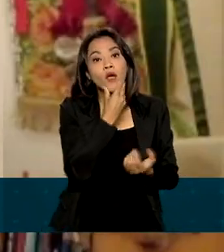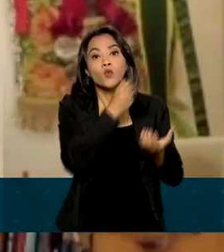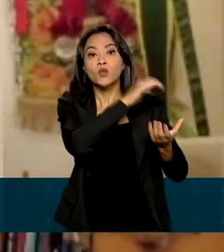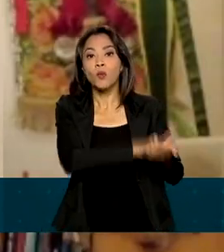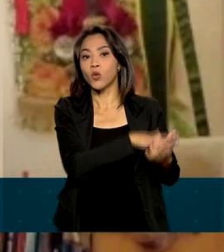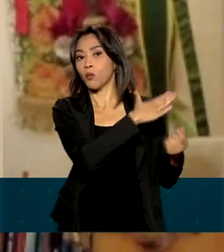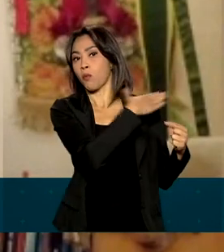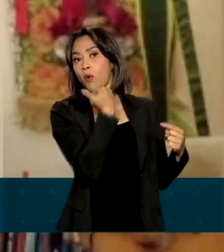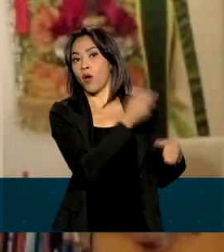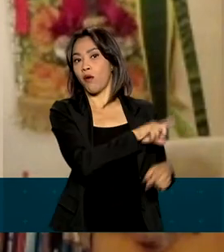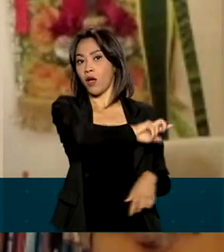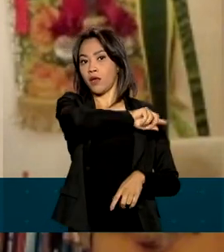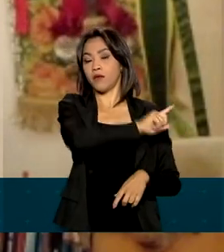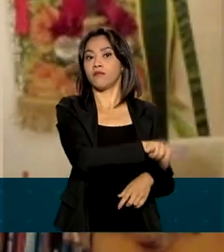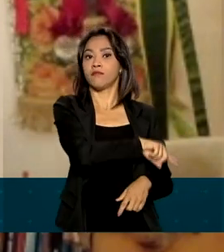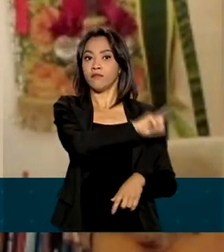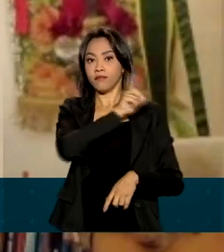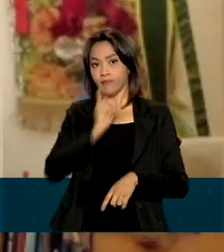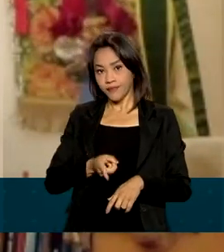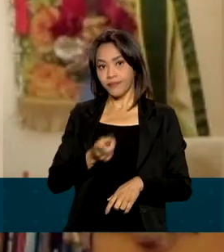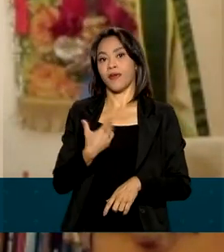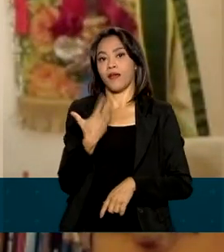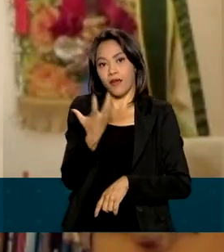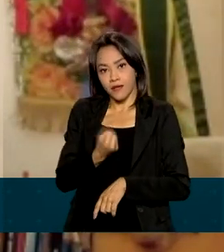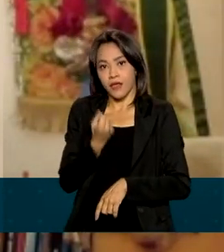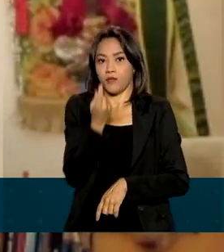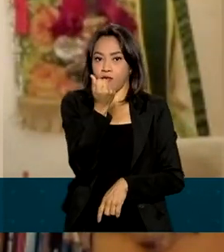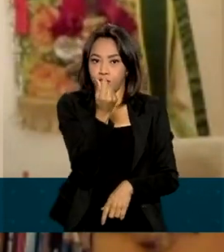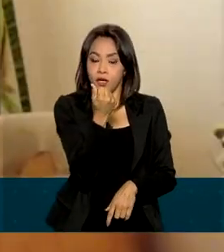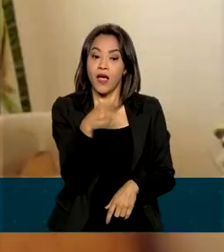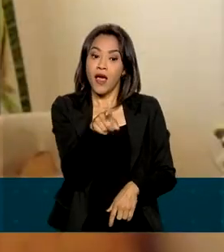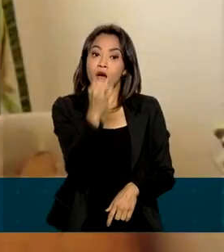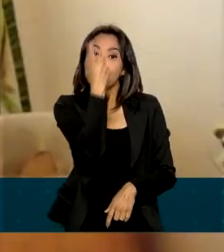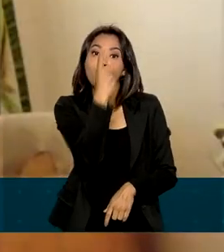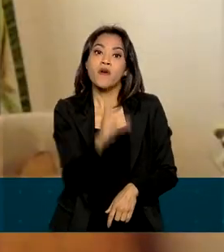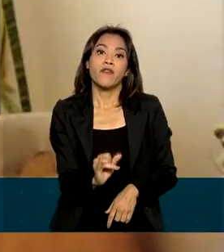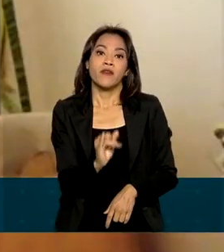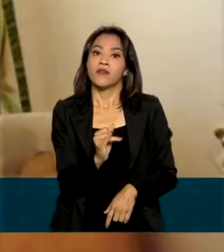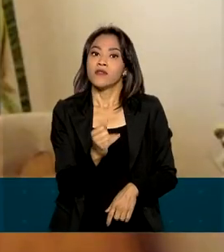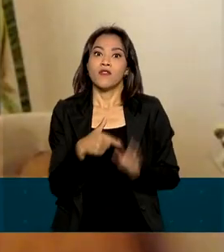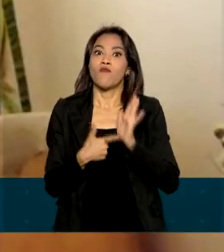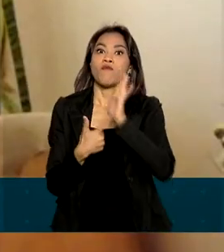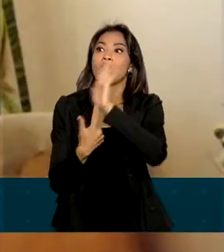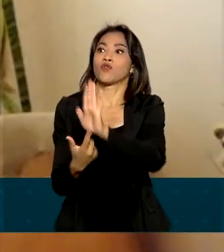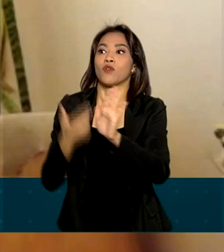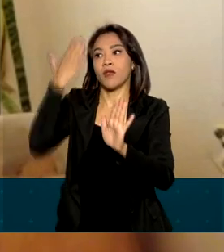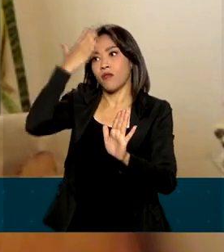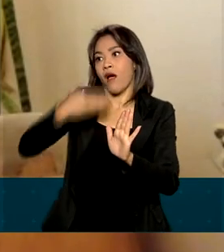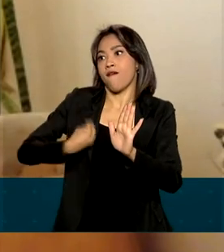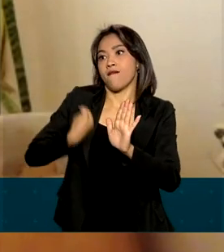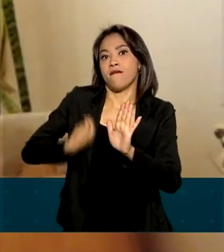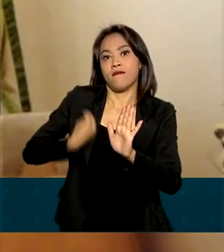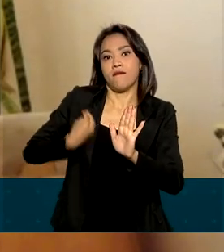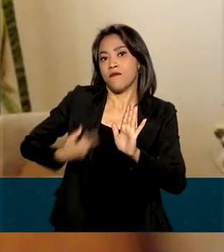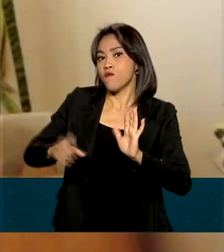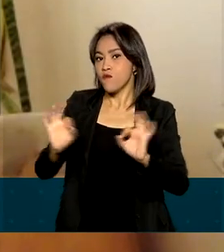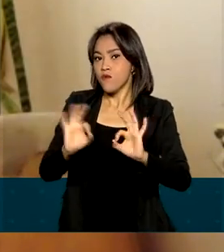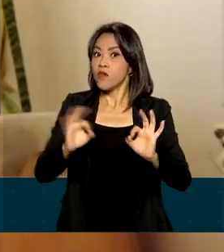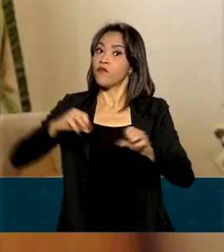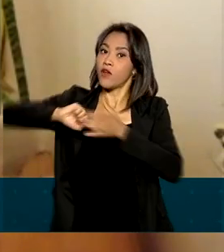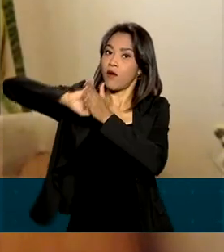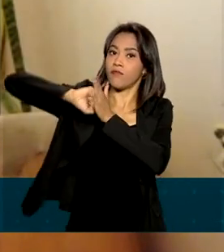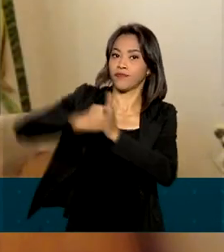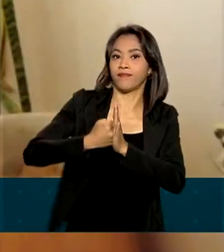Ela conta que deixou de fazer a prova de vida uma vez e teve o benefício bloqueado pelo INSS.